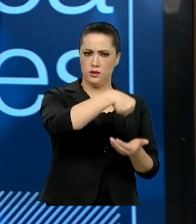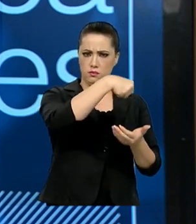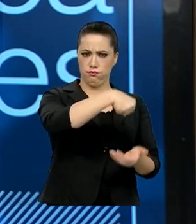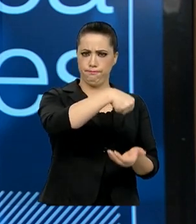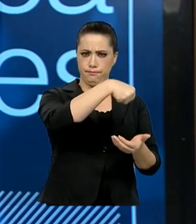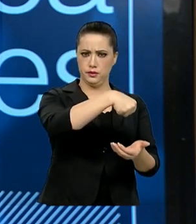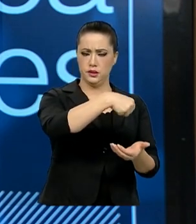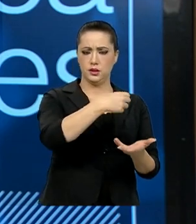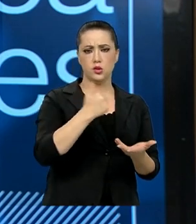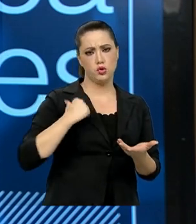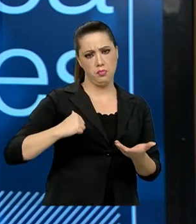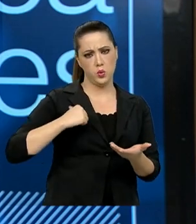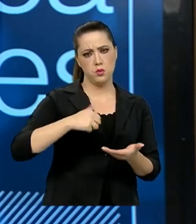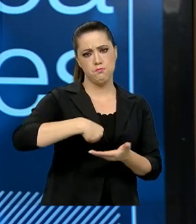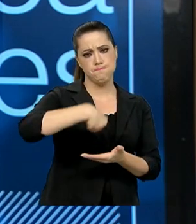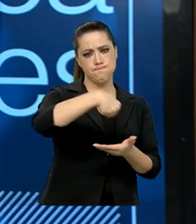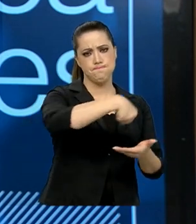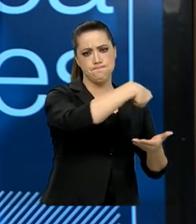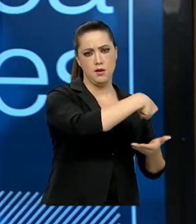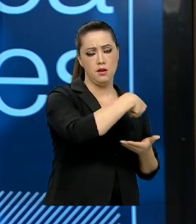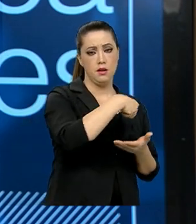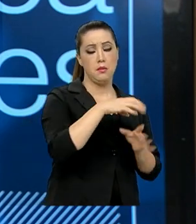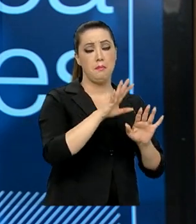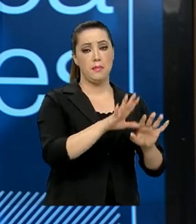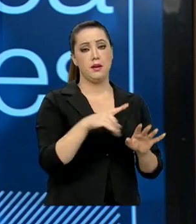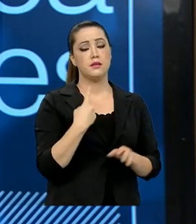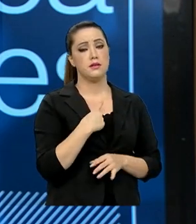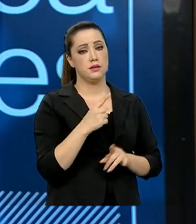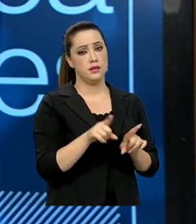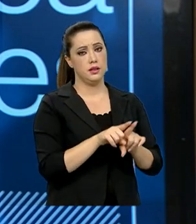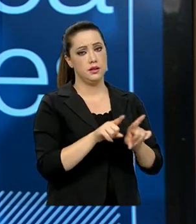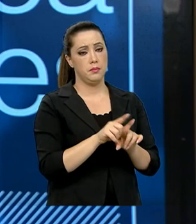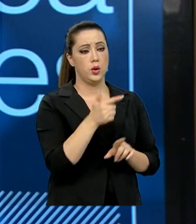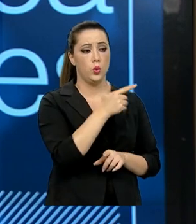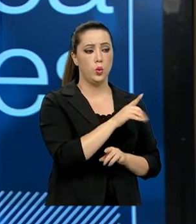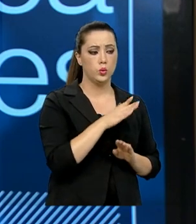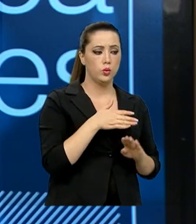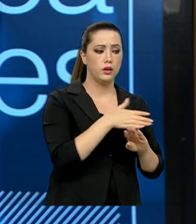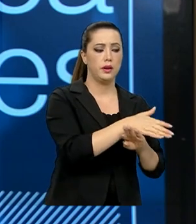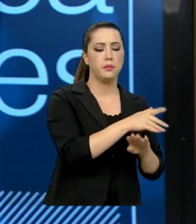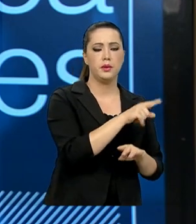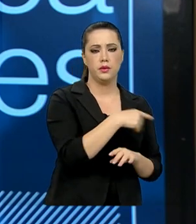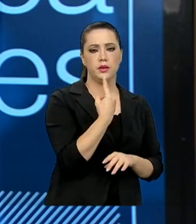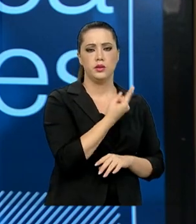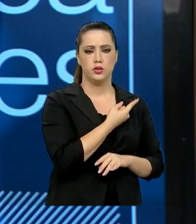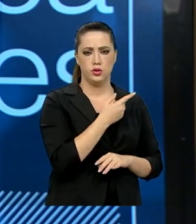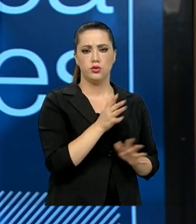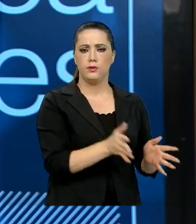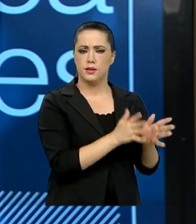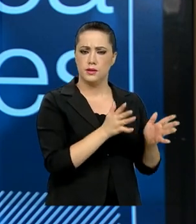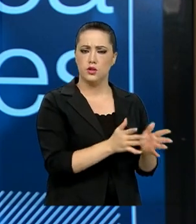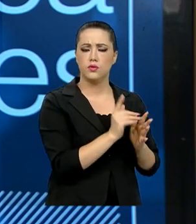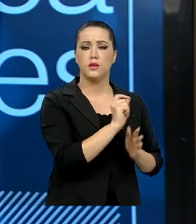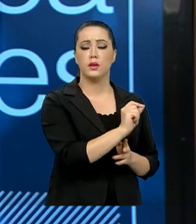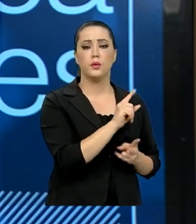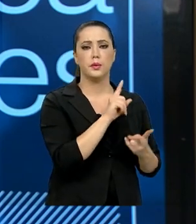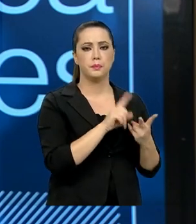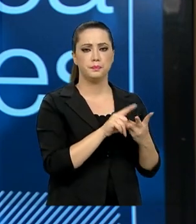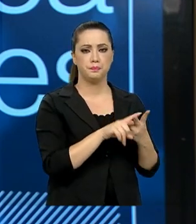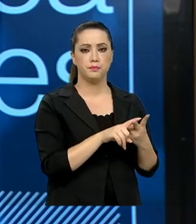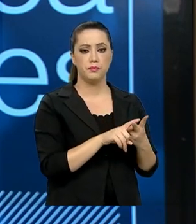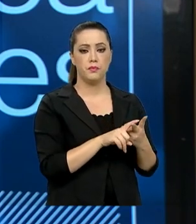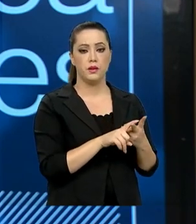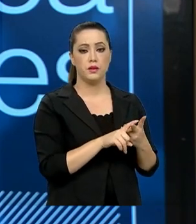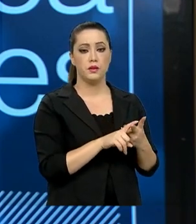Mas nós temos que caminhar em outra linha, é nessa outra linha que nós estamos investindo bastante na CAPES. Ou seja, naquilo que nós estamos chamando de